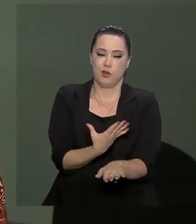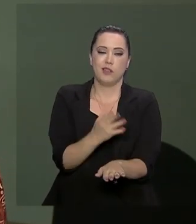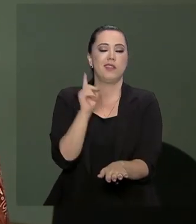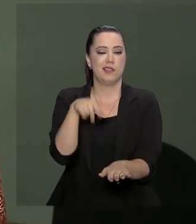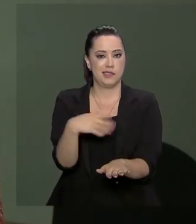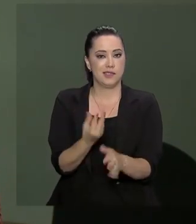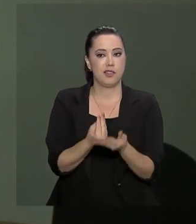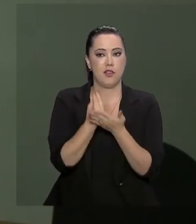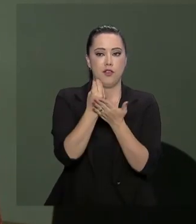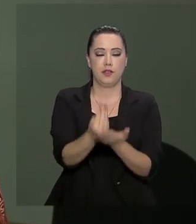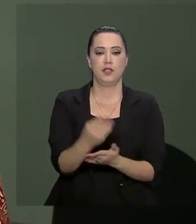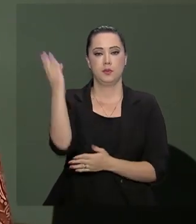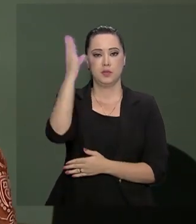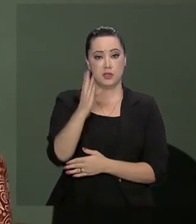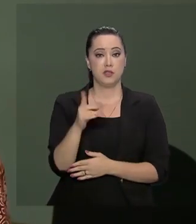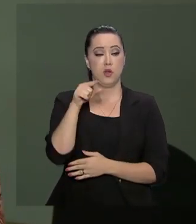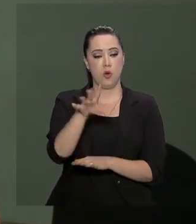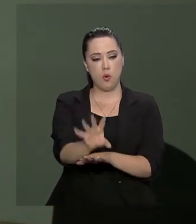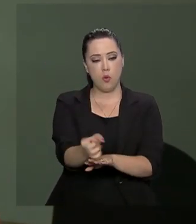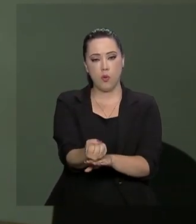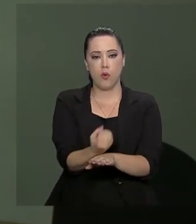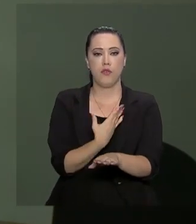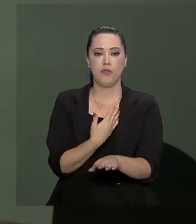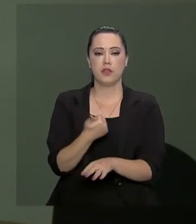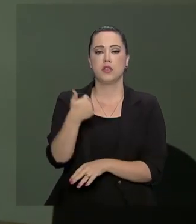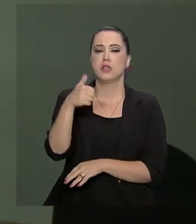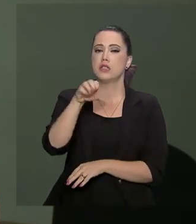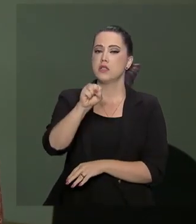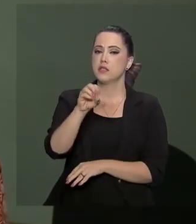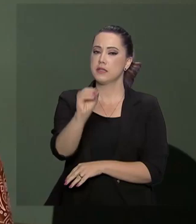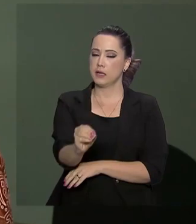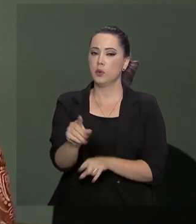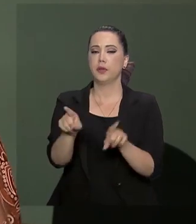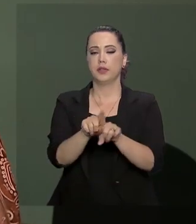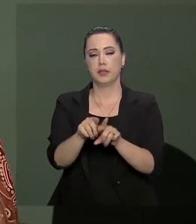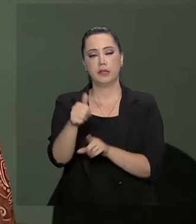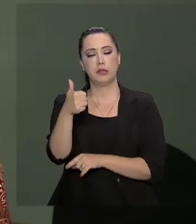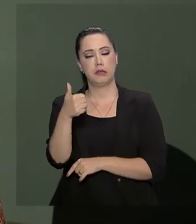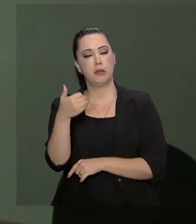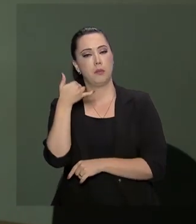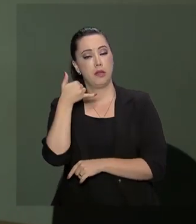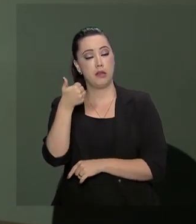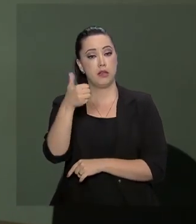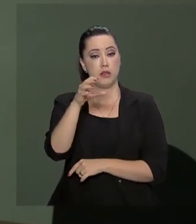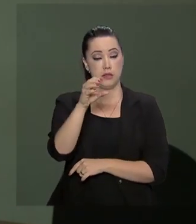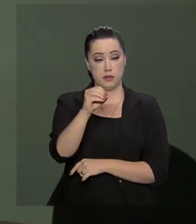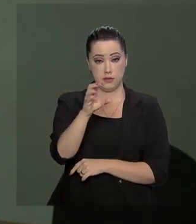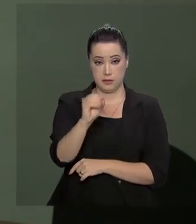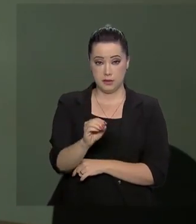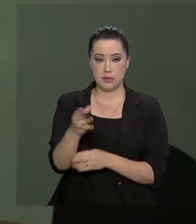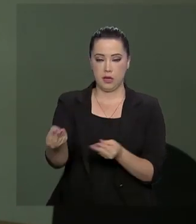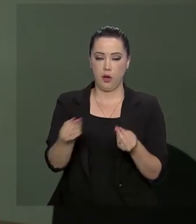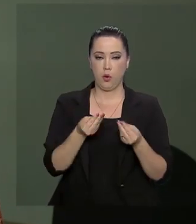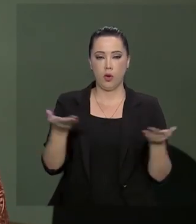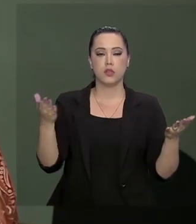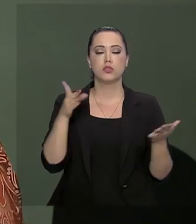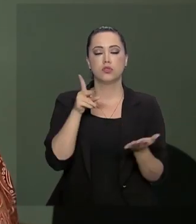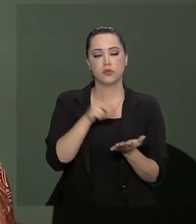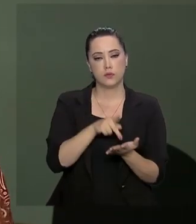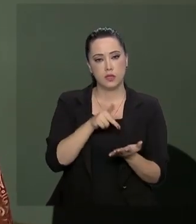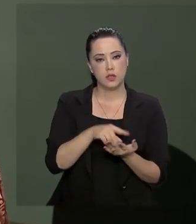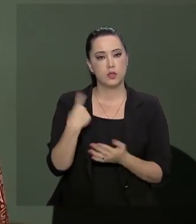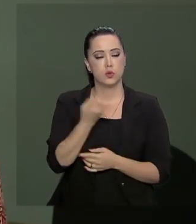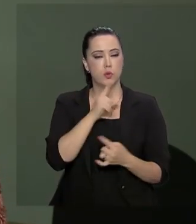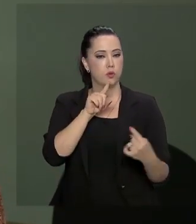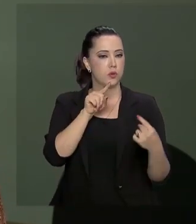Brasil. Essa ouvidoria de direitos humanos, o canal 180 e o canal 100, está aí agora para receber de verdade. E o